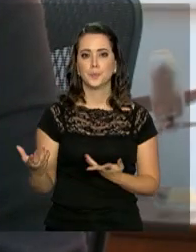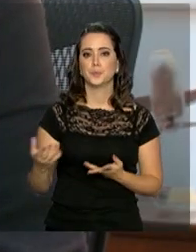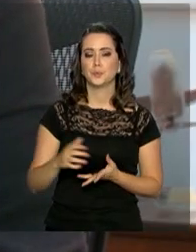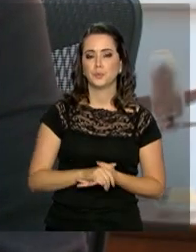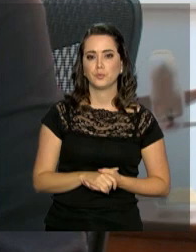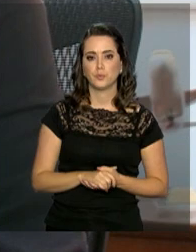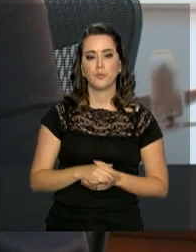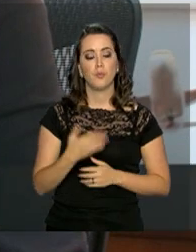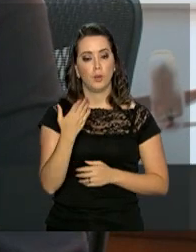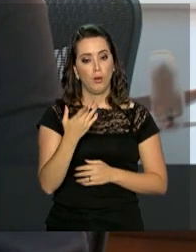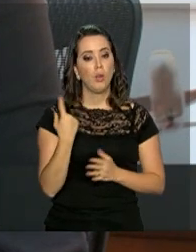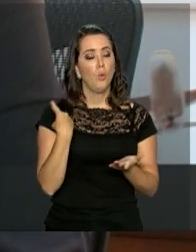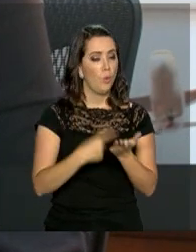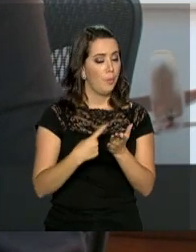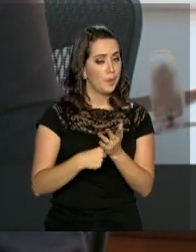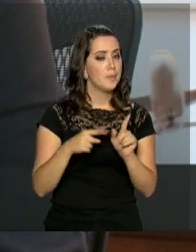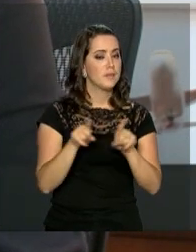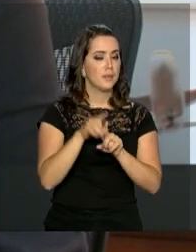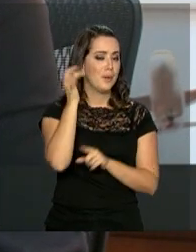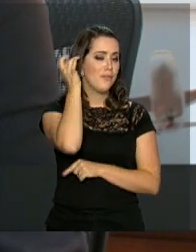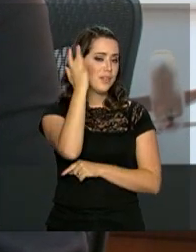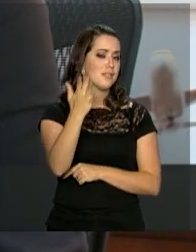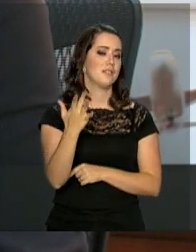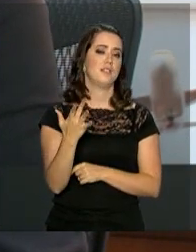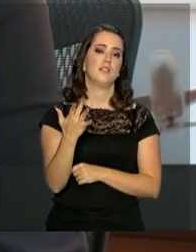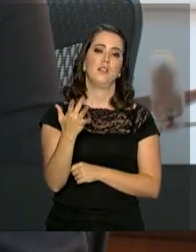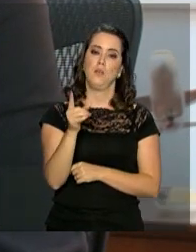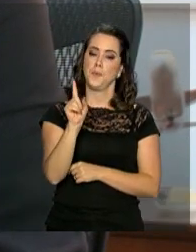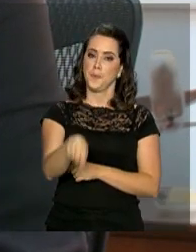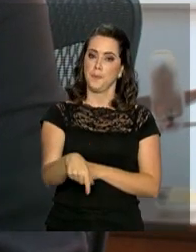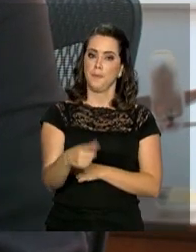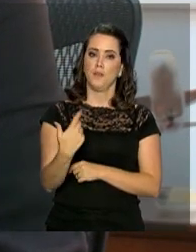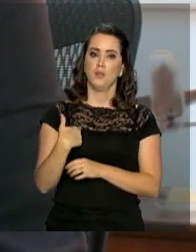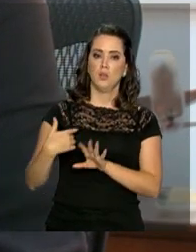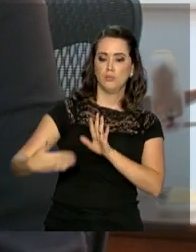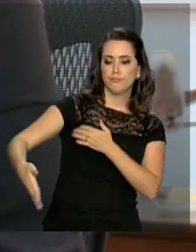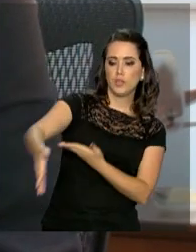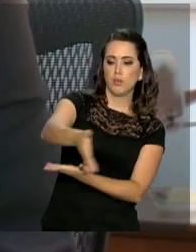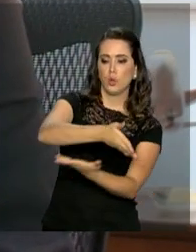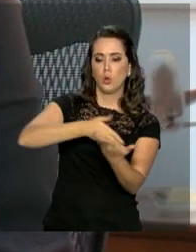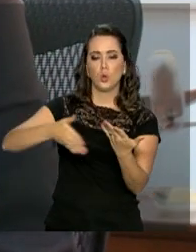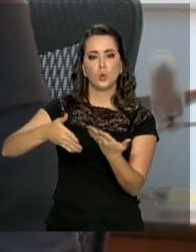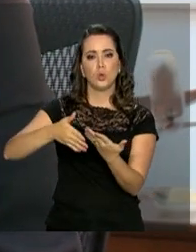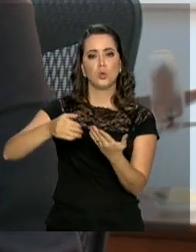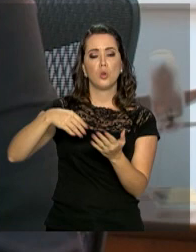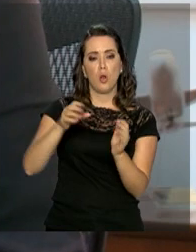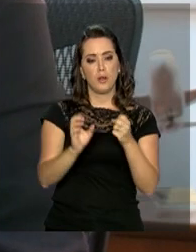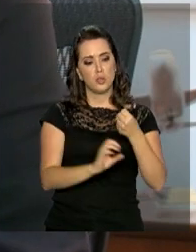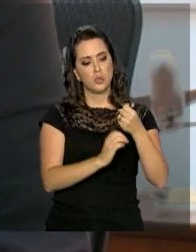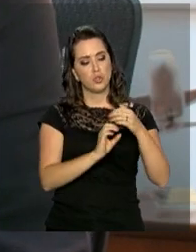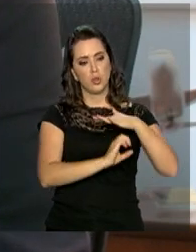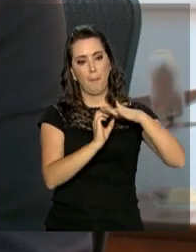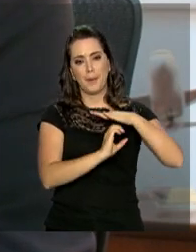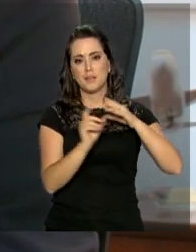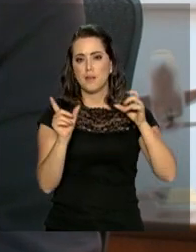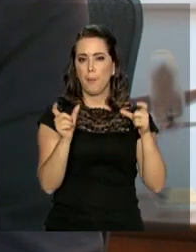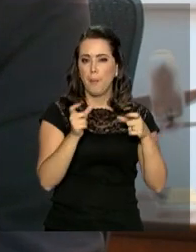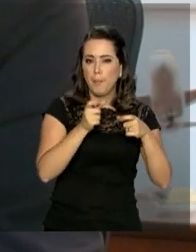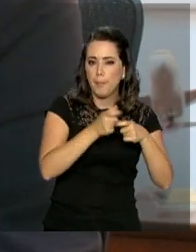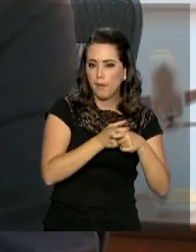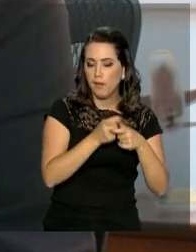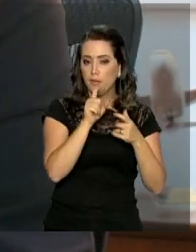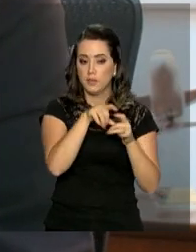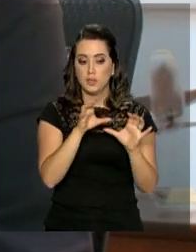também se dirige e que facilita o intercâmbio entre pequenas e médias empresas, que são